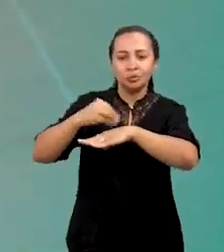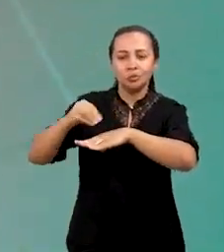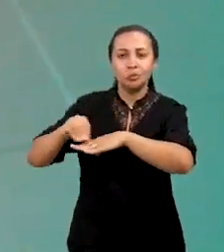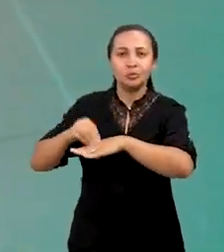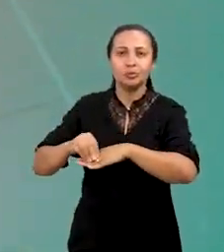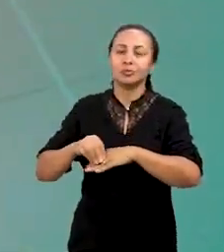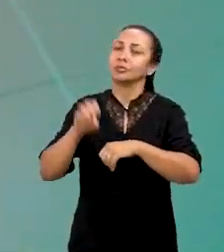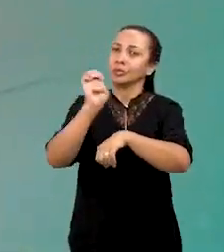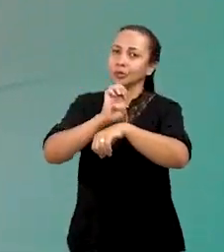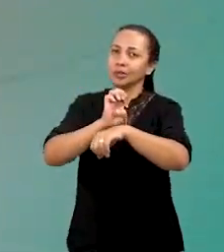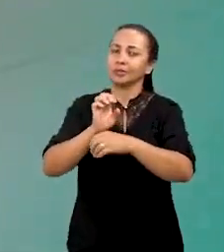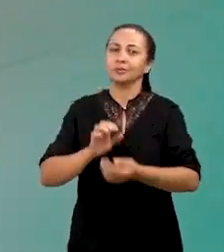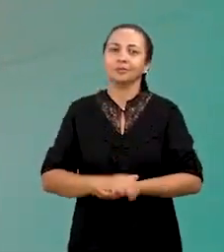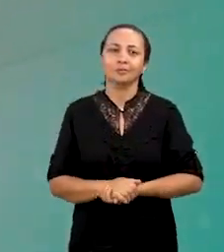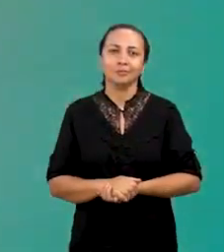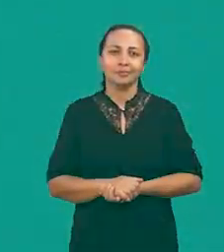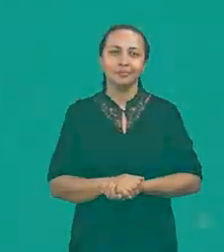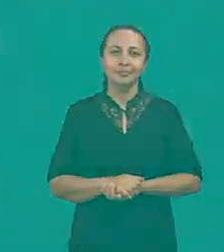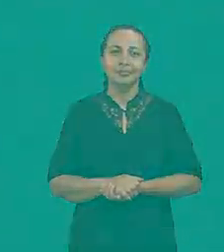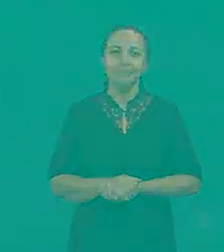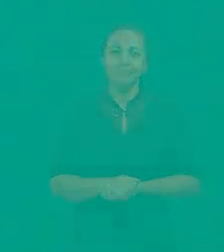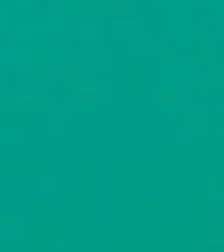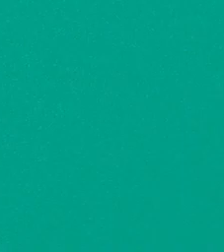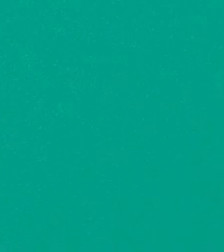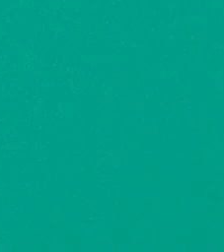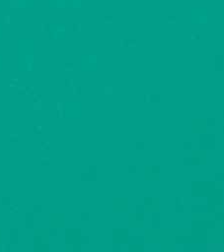sítios arqueológicos no interior do estado.